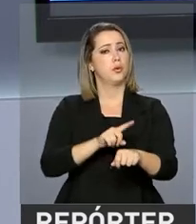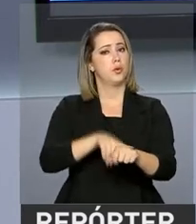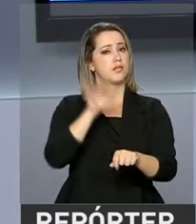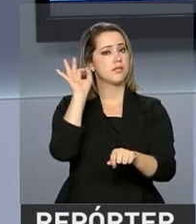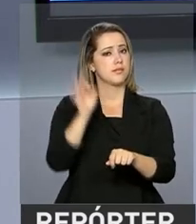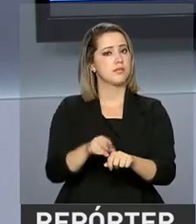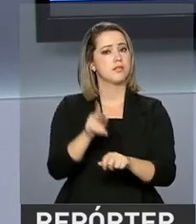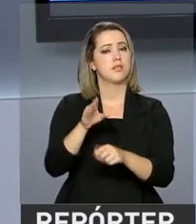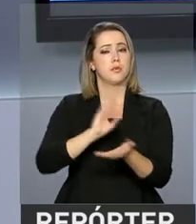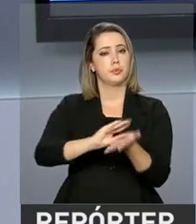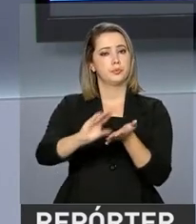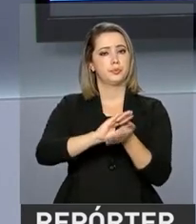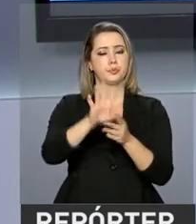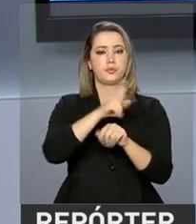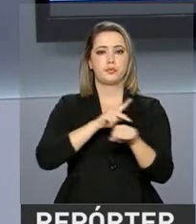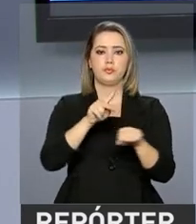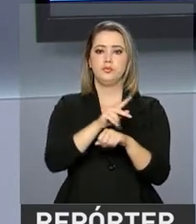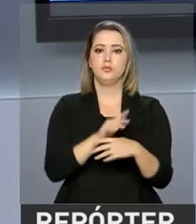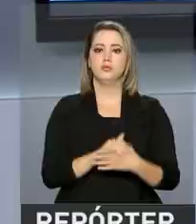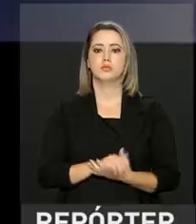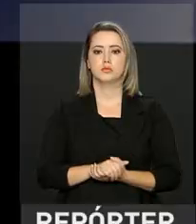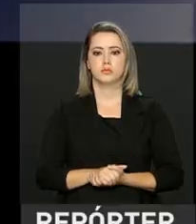certa para se investir no país.